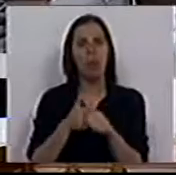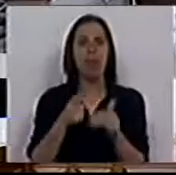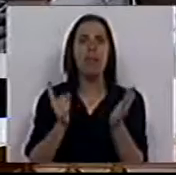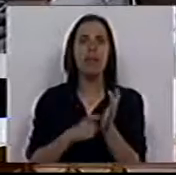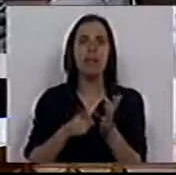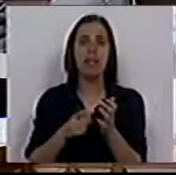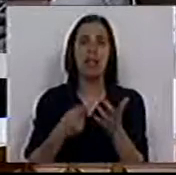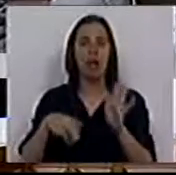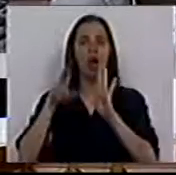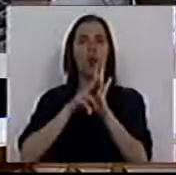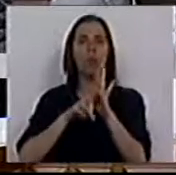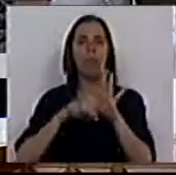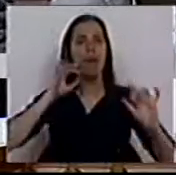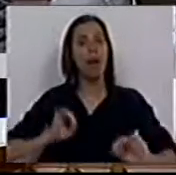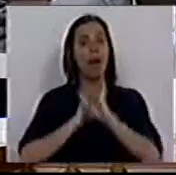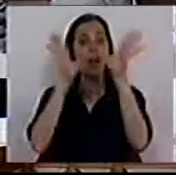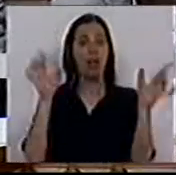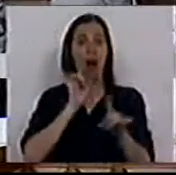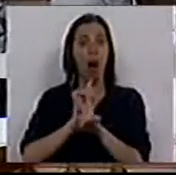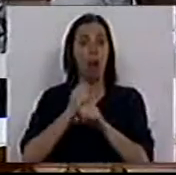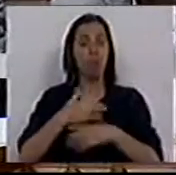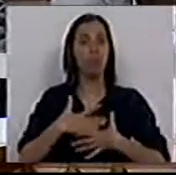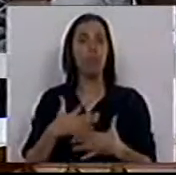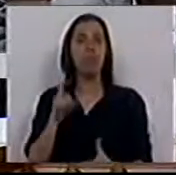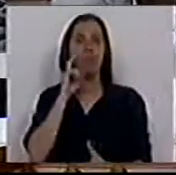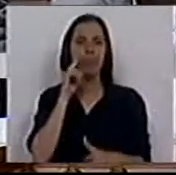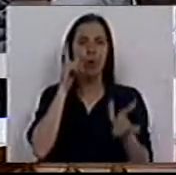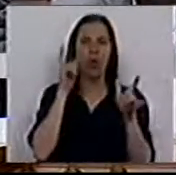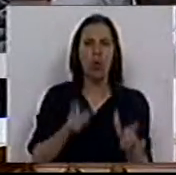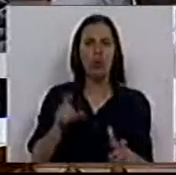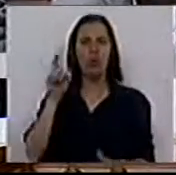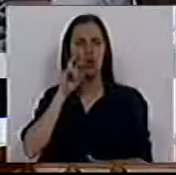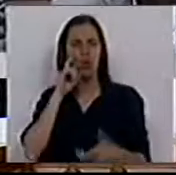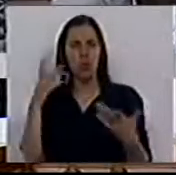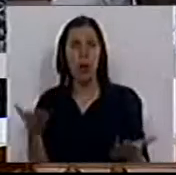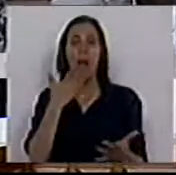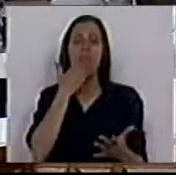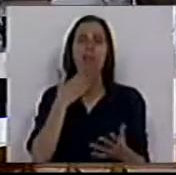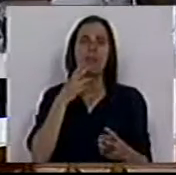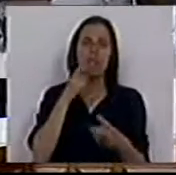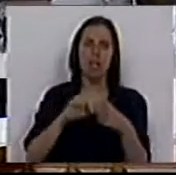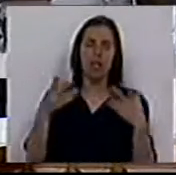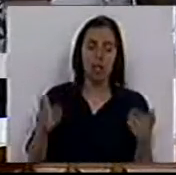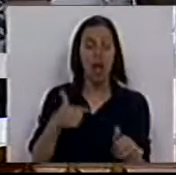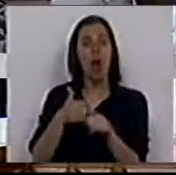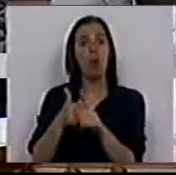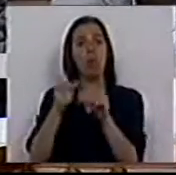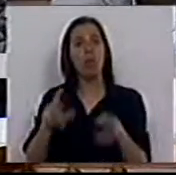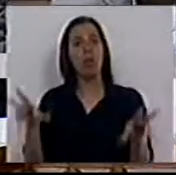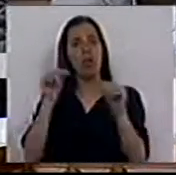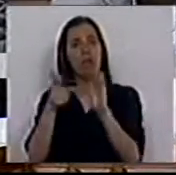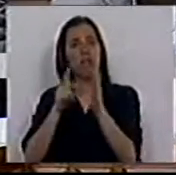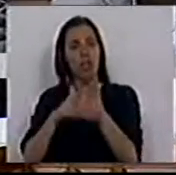necessidade de uma regulamentação clara destas profissões que garanta controle, segurança, eficiência energética, acompanhamento de novas